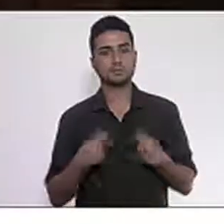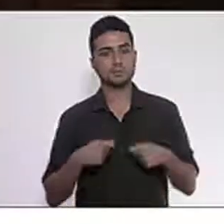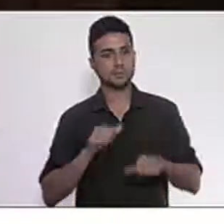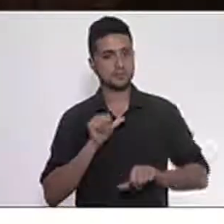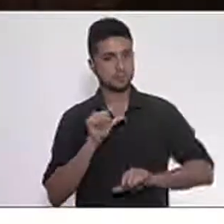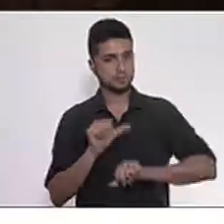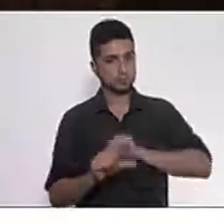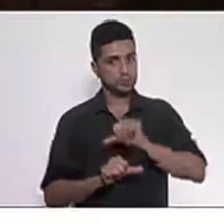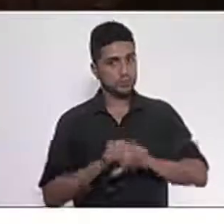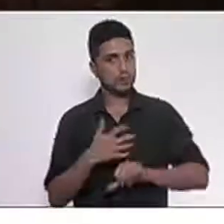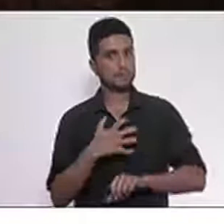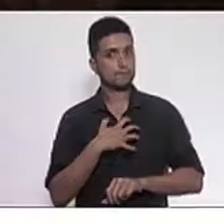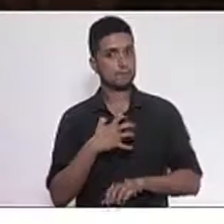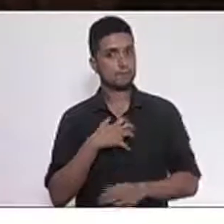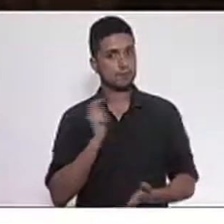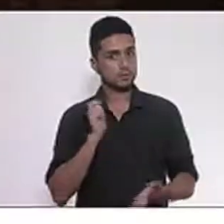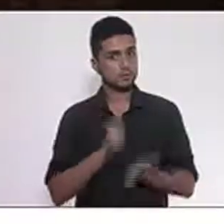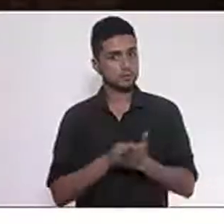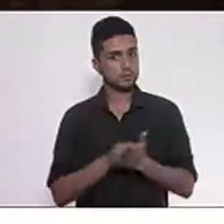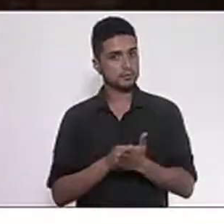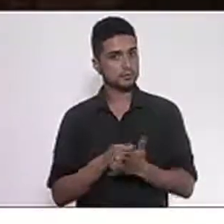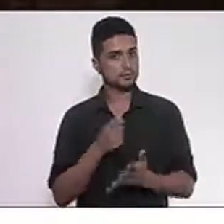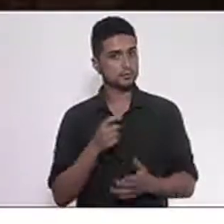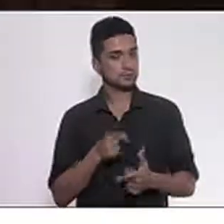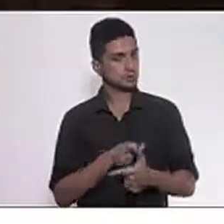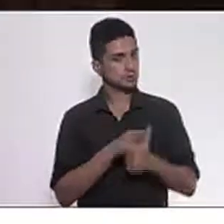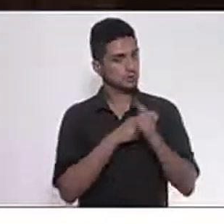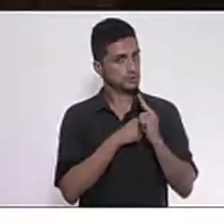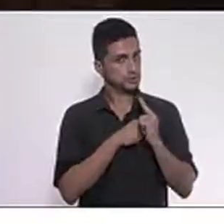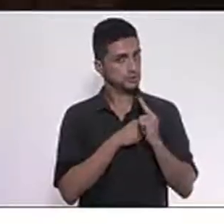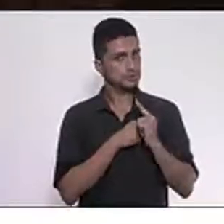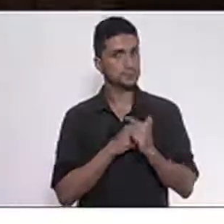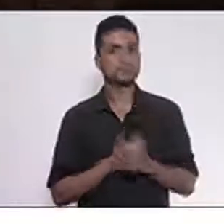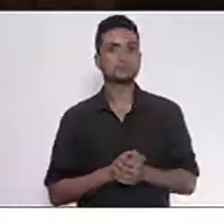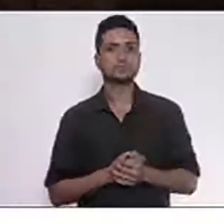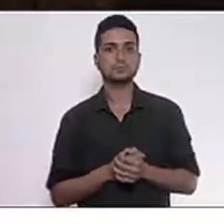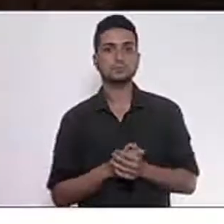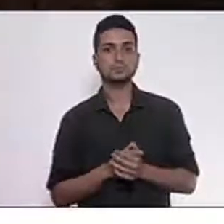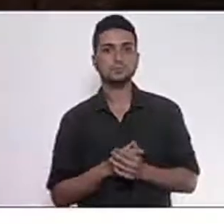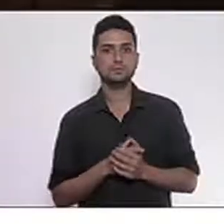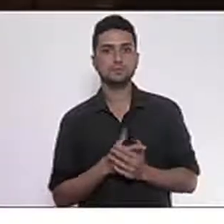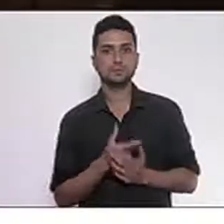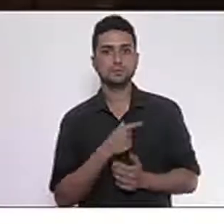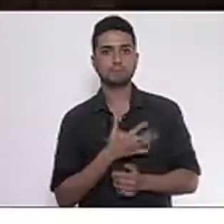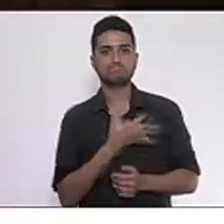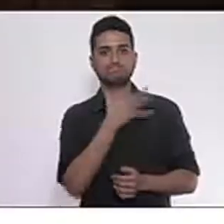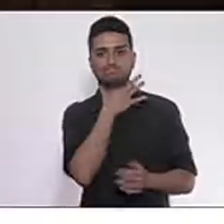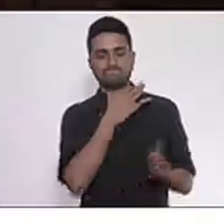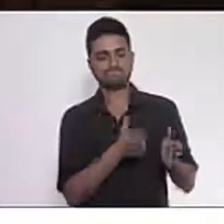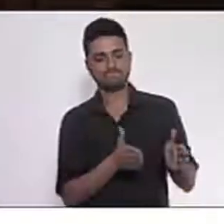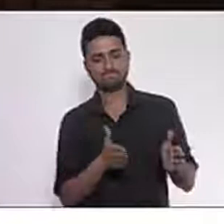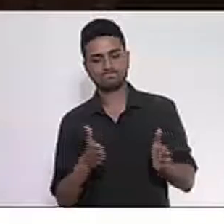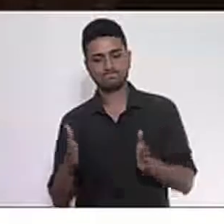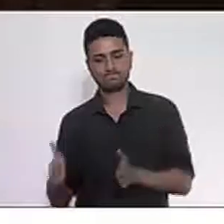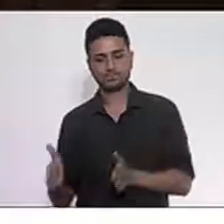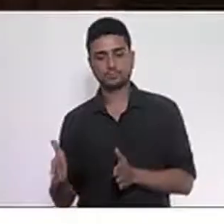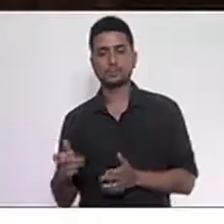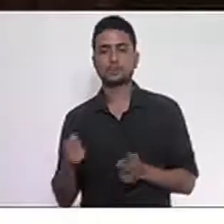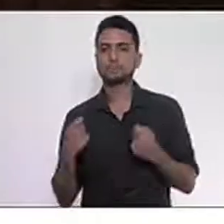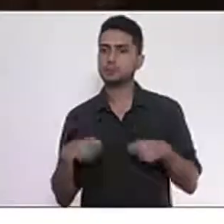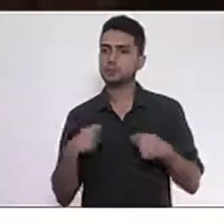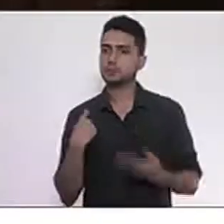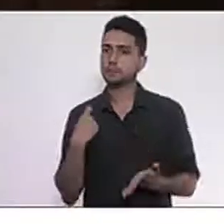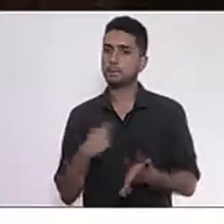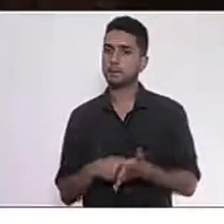serviço da dívida, que é o ano que acaba o regime de recuperação fiscal, nós iremos pagar de serviço da